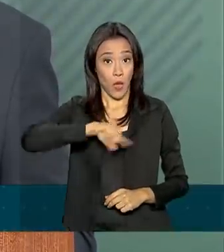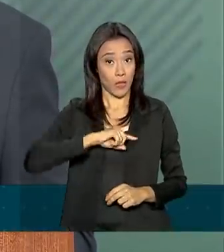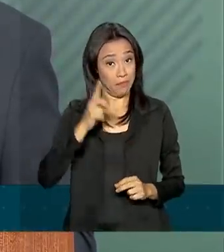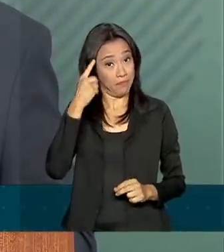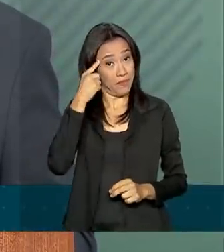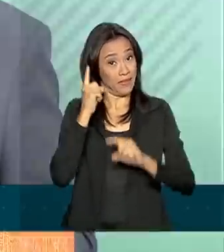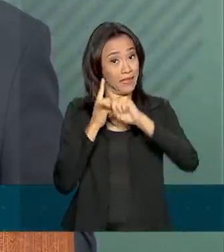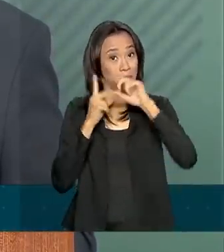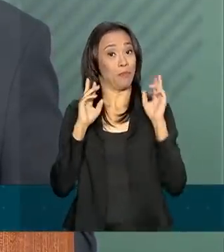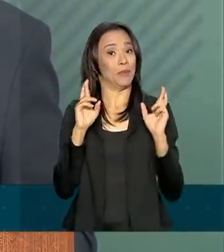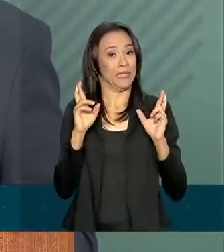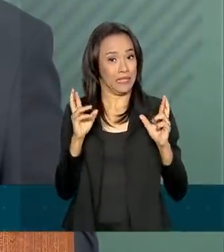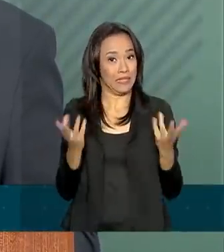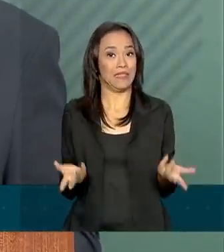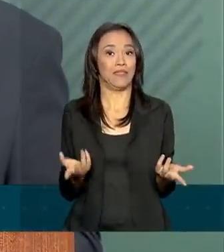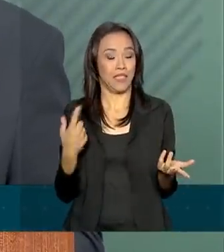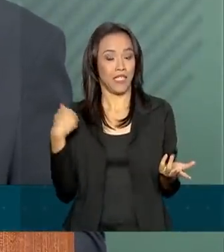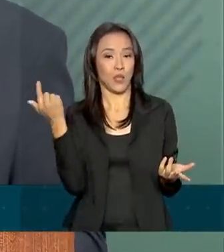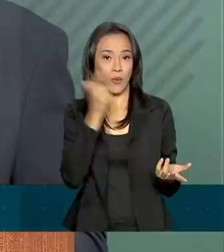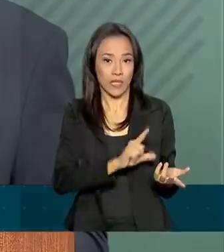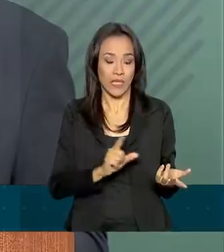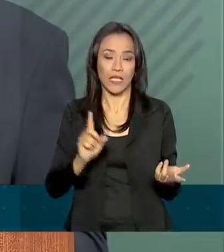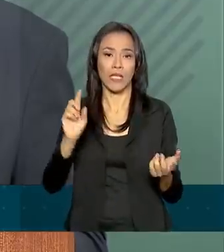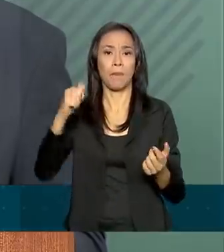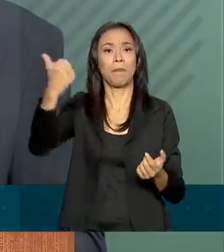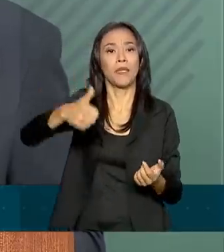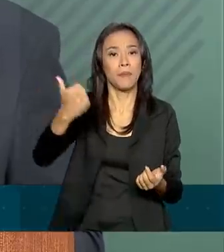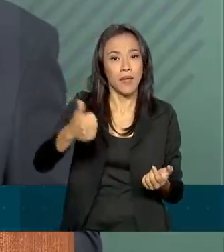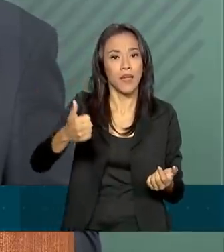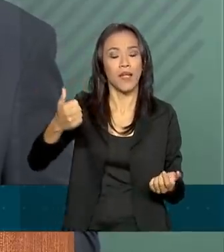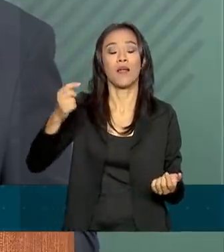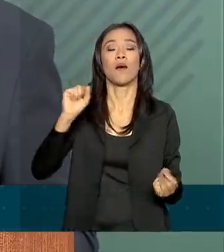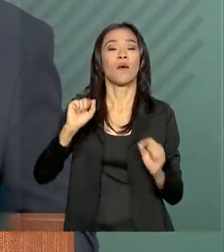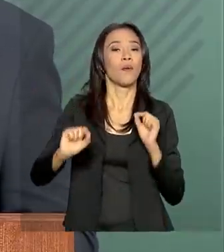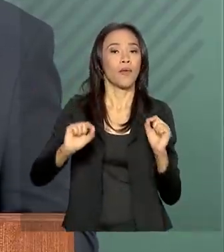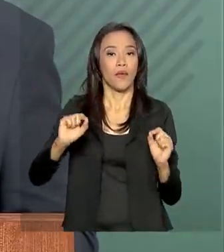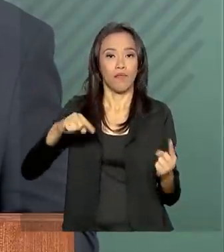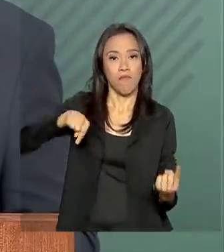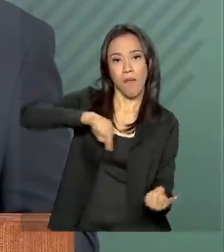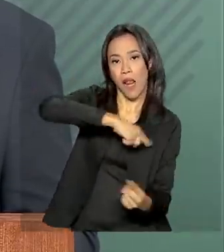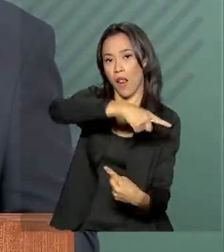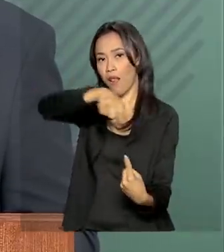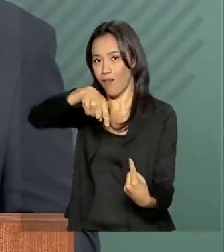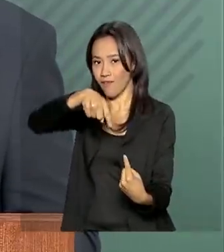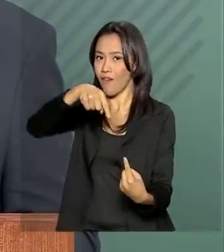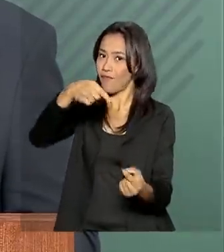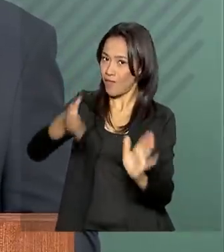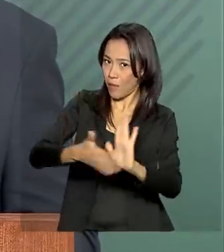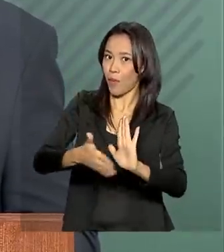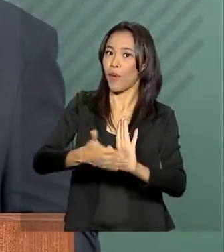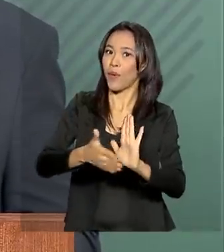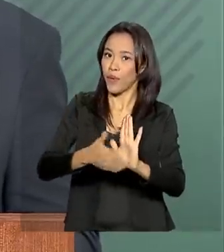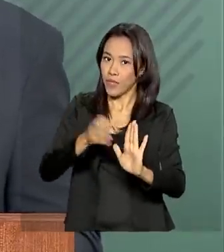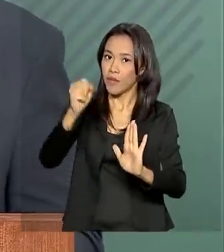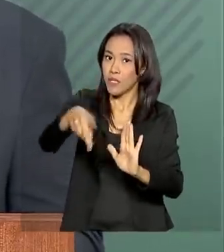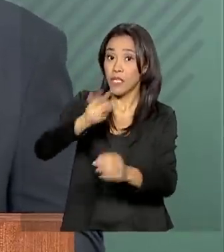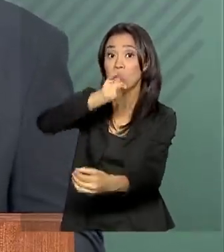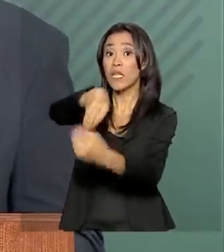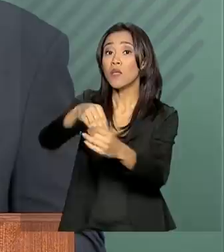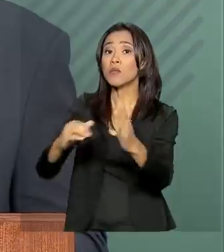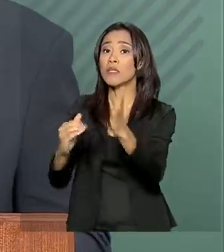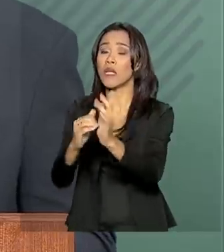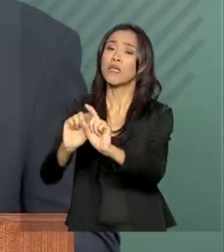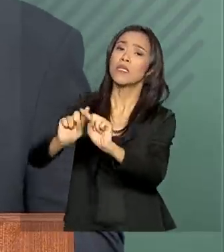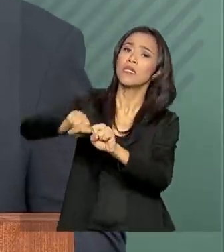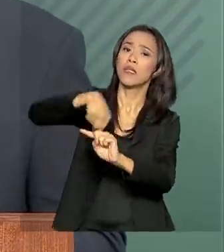esperamos que, de fato, nós já tenhamos encerrado essa primeira rodada da nova Previdência no âmbito do Senado. E logo em